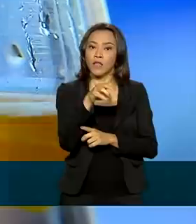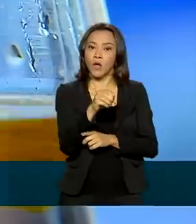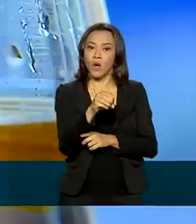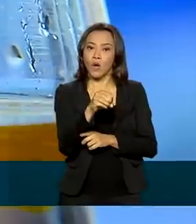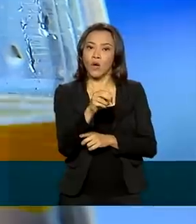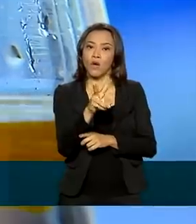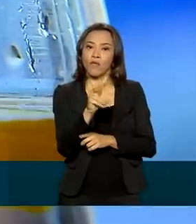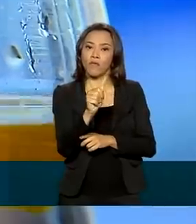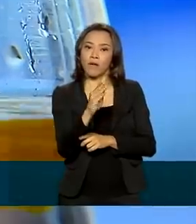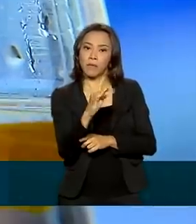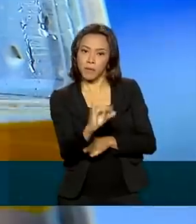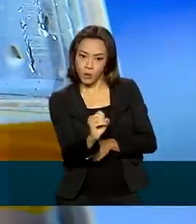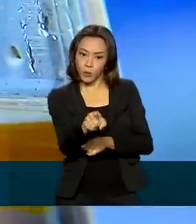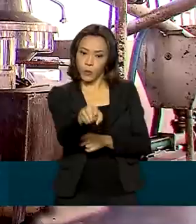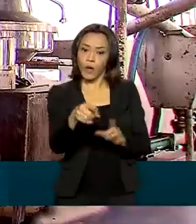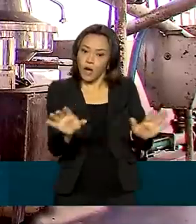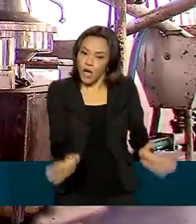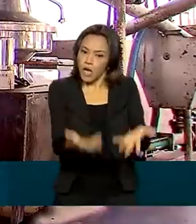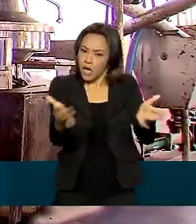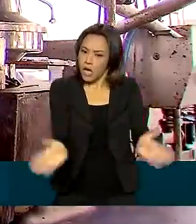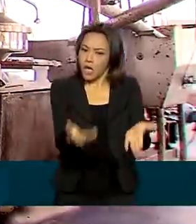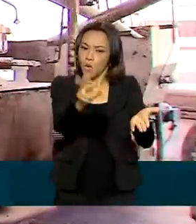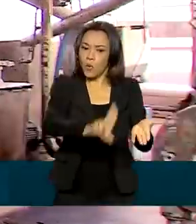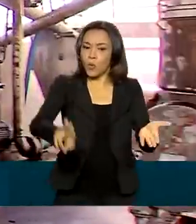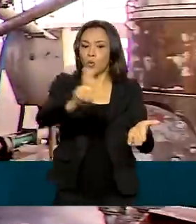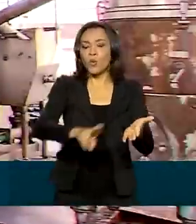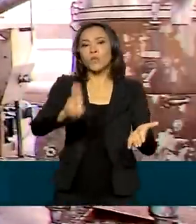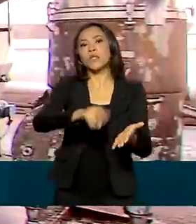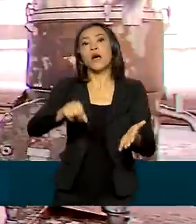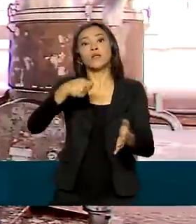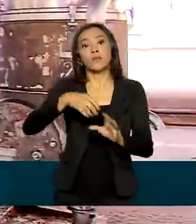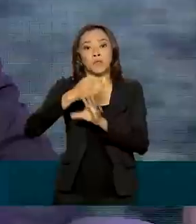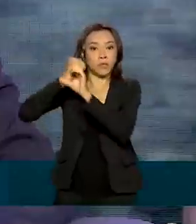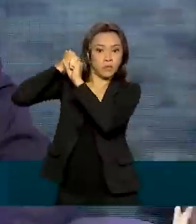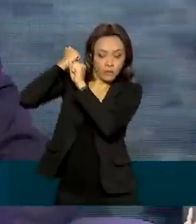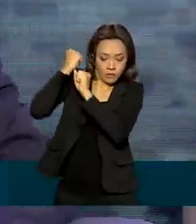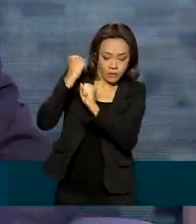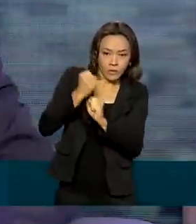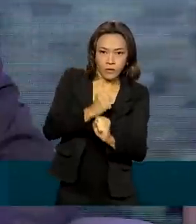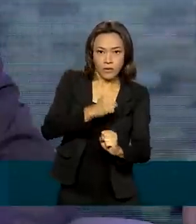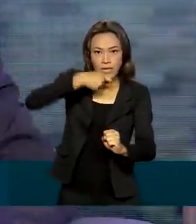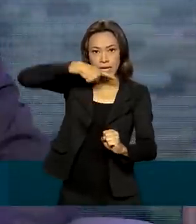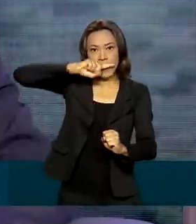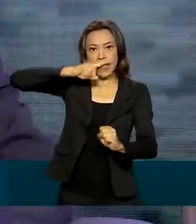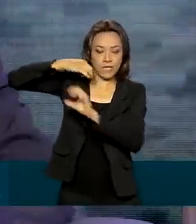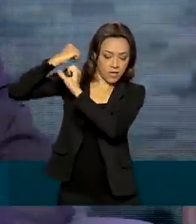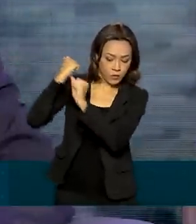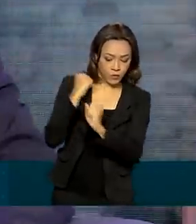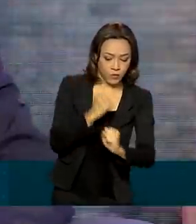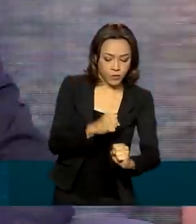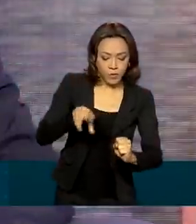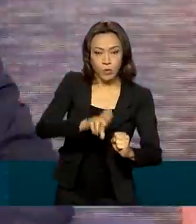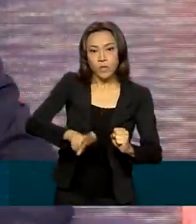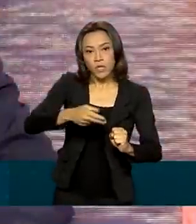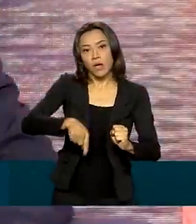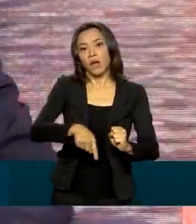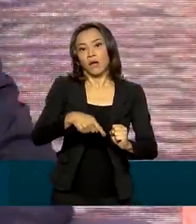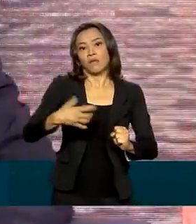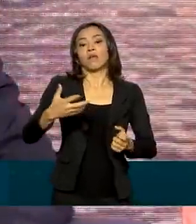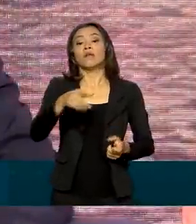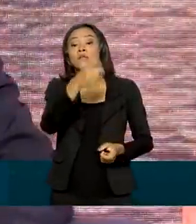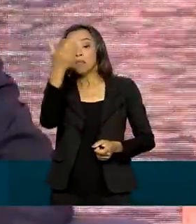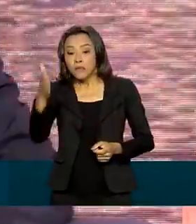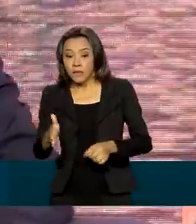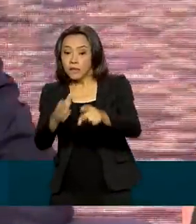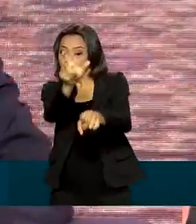participação dos combustíveis verdes como os derivados da cana-de-açúcar. O ministro de Minas e Energia, que também participou das